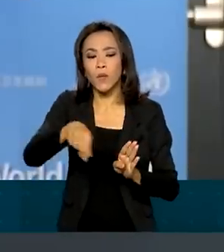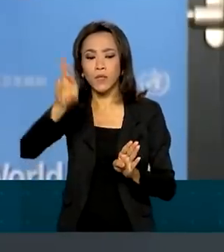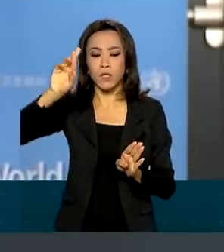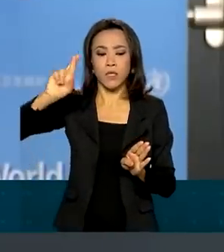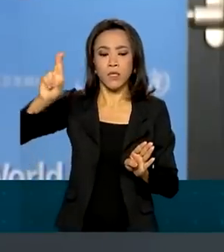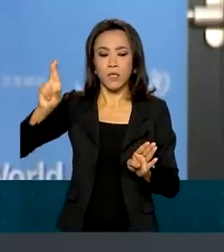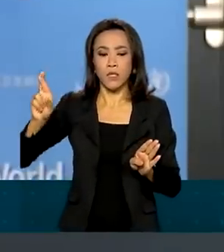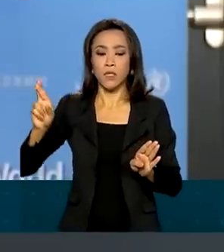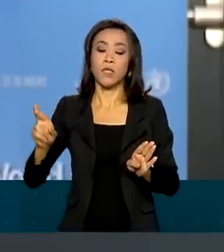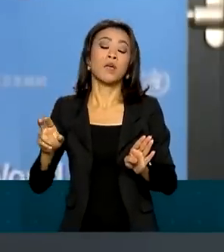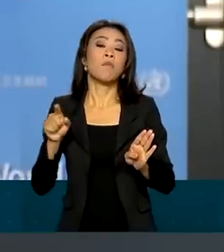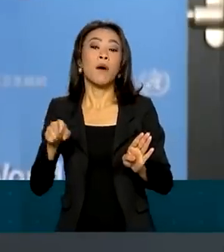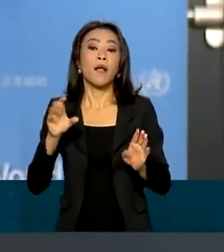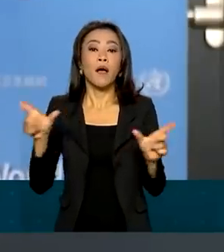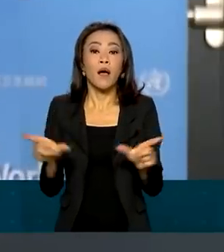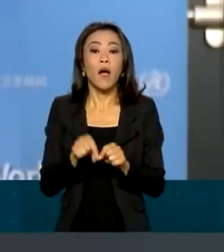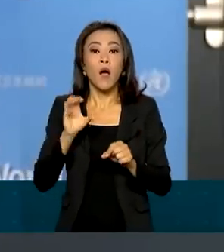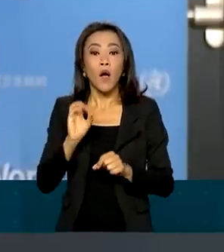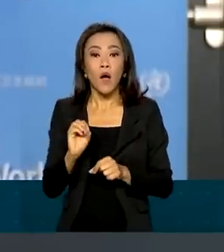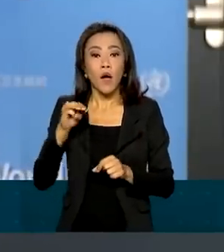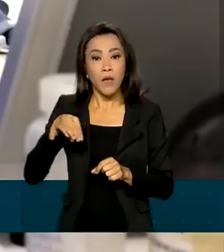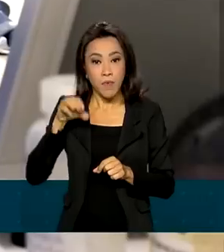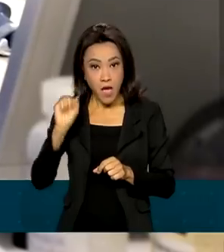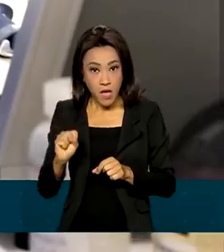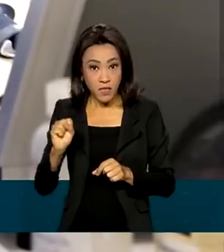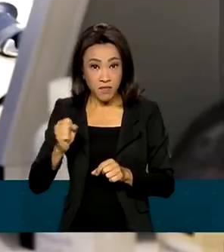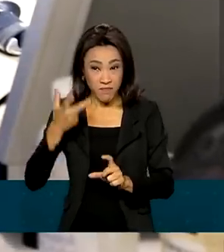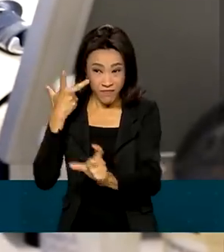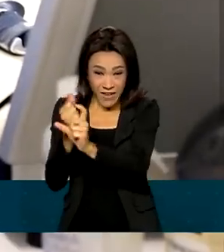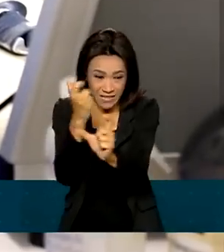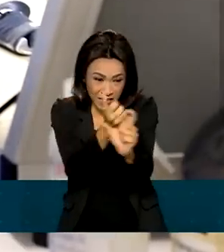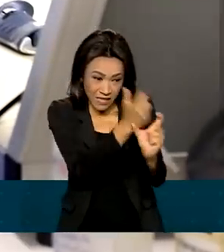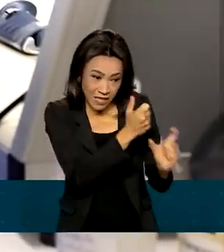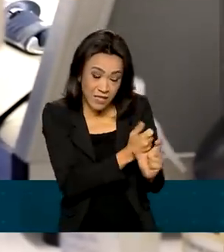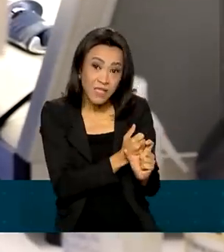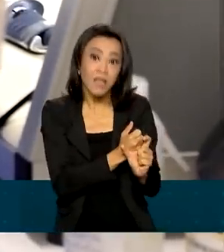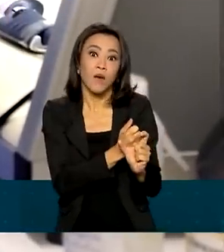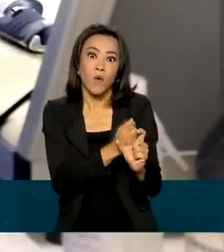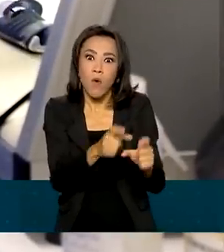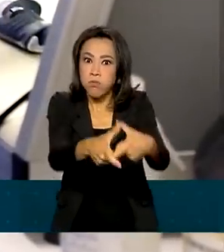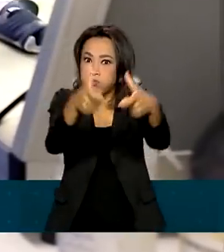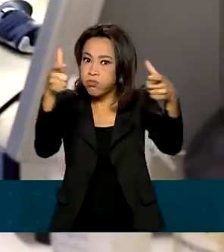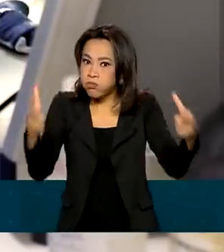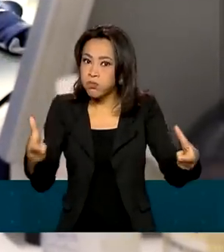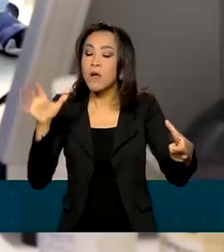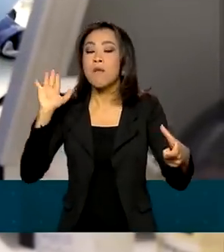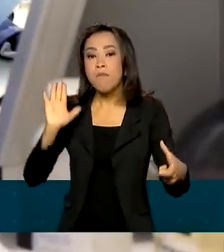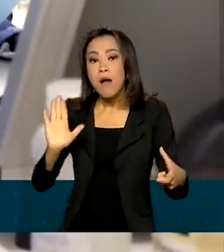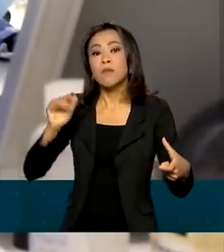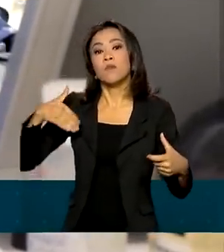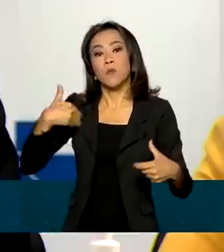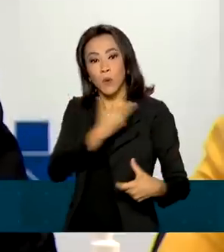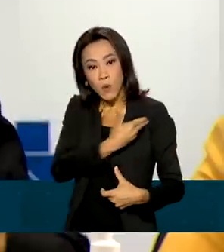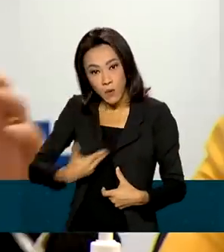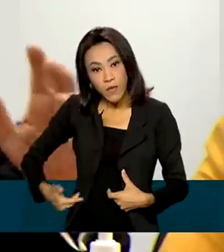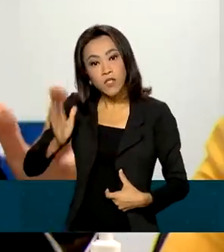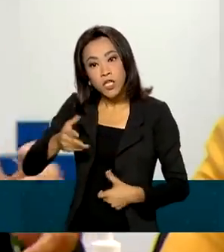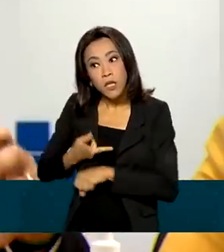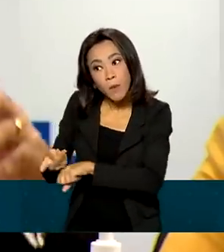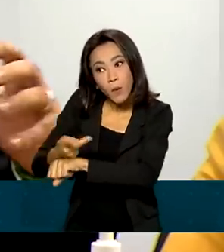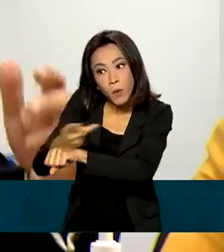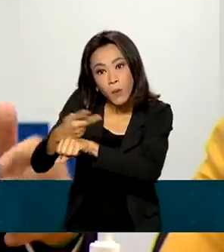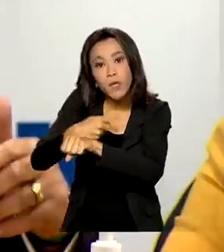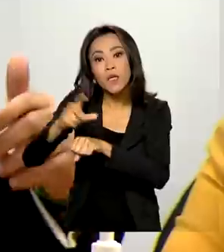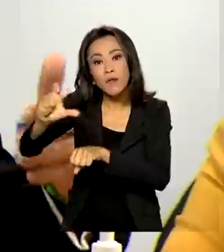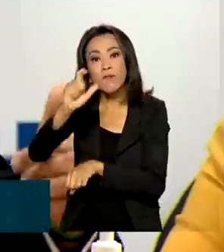Mundial da Saúde para vacinação em massa, o governo federal já se antecipou na busca por imunizantes. E a região